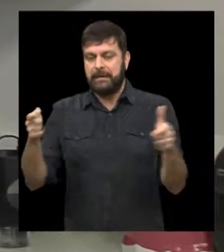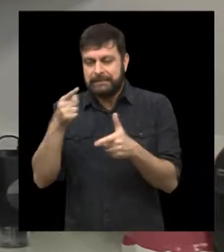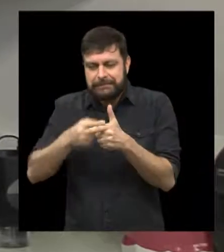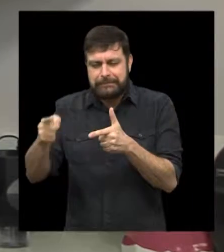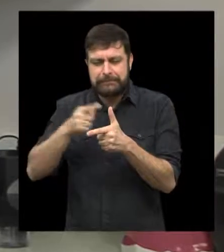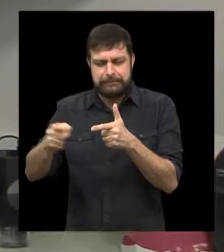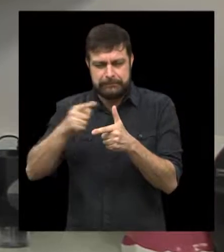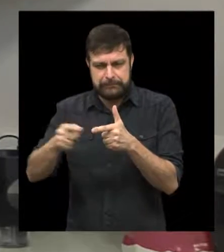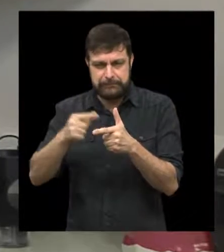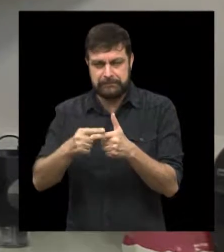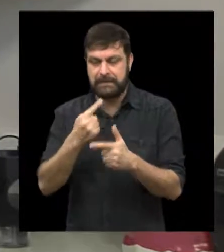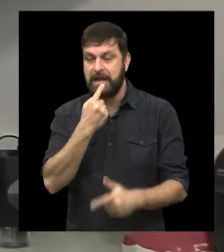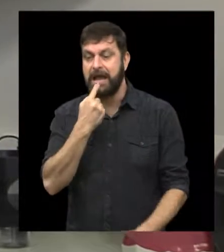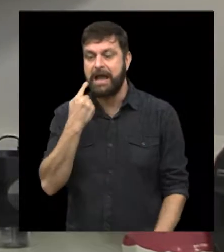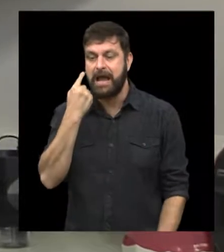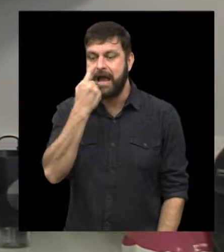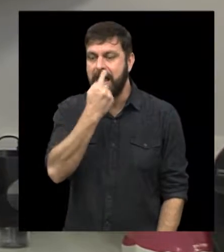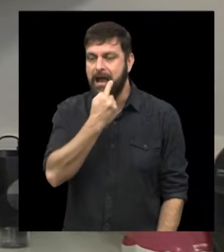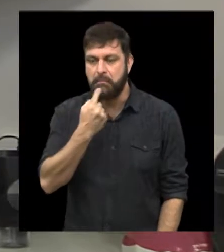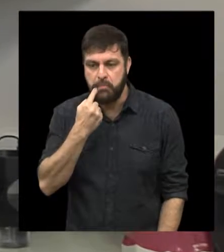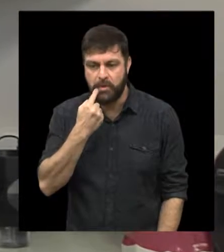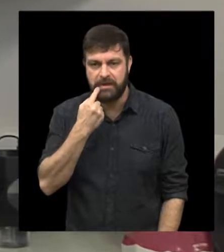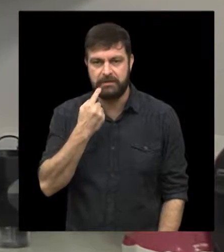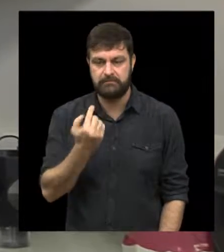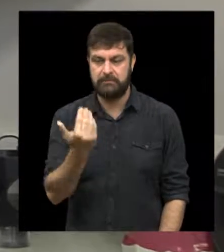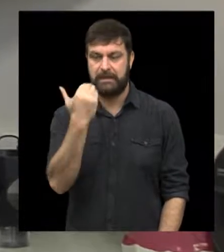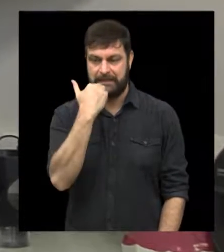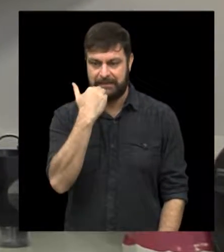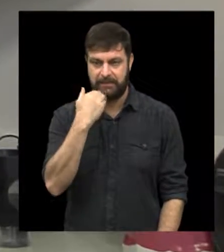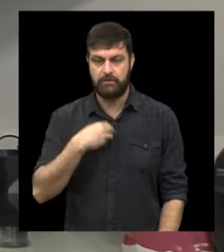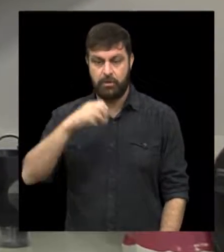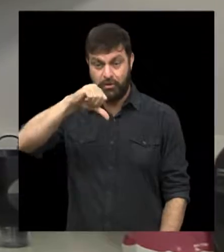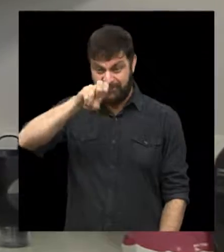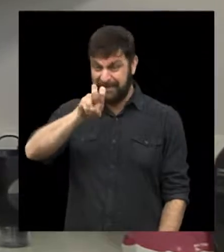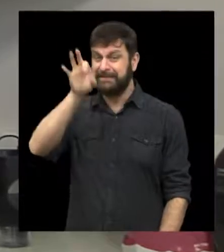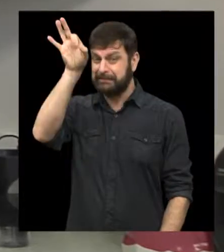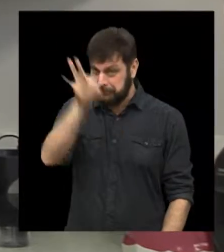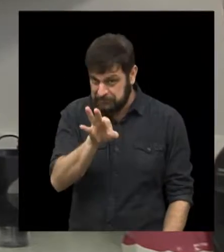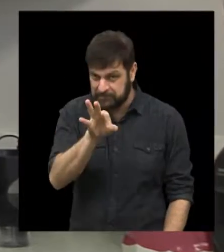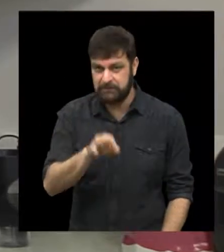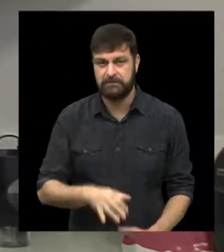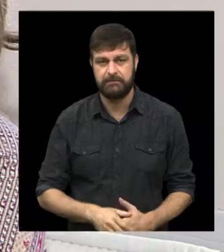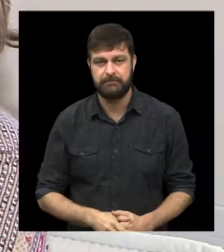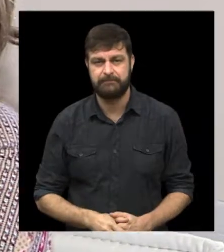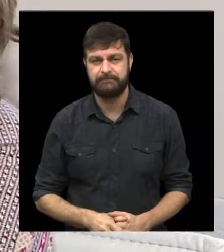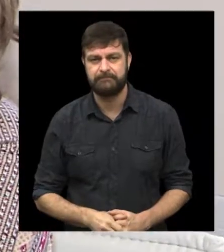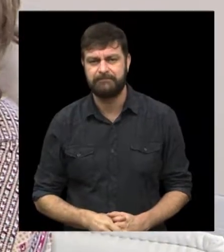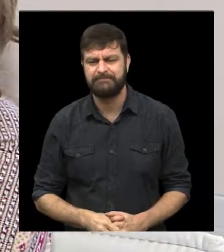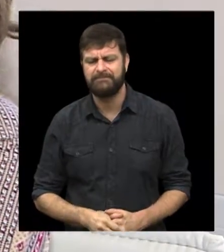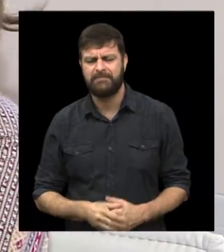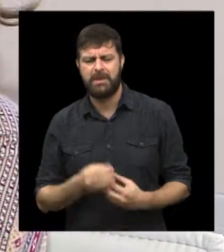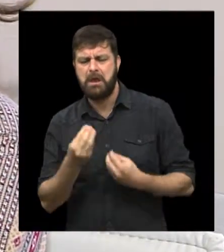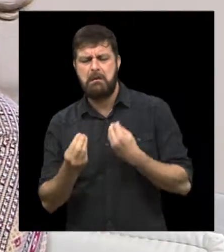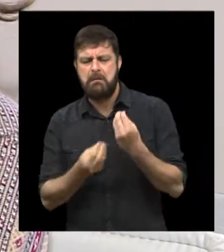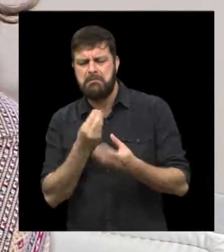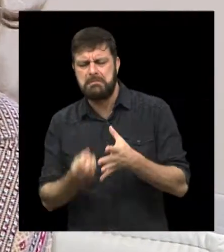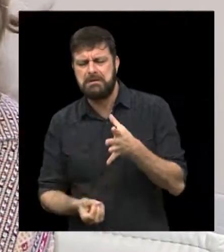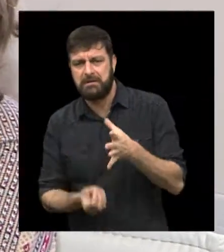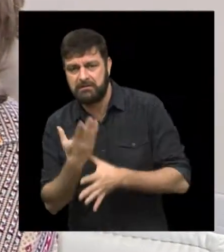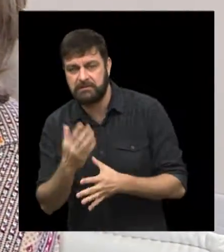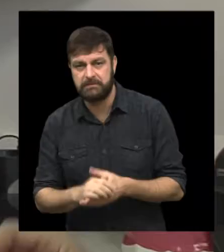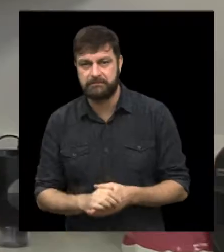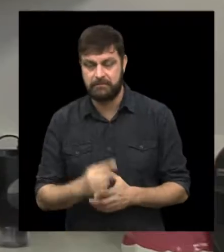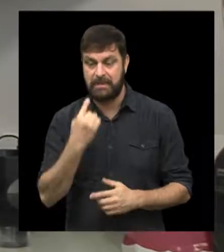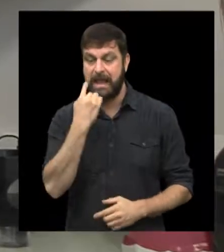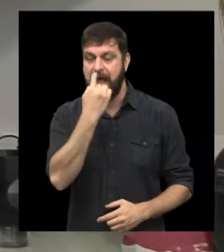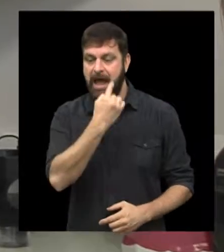grande casuística está dentro da cavidade bucal, 95% dos casos. Mas de onde viriam essas?